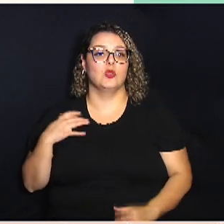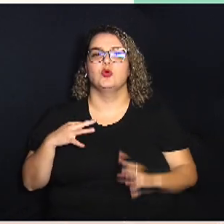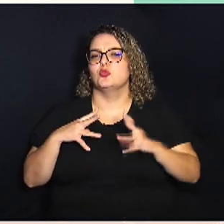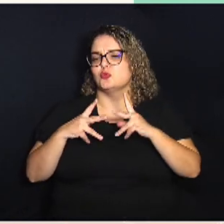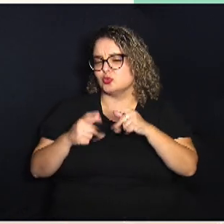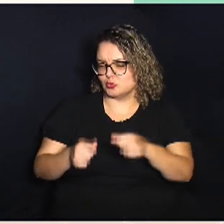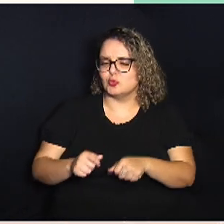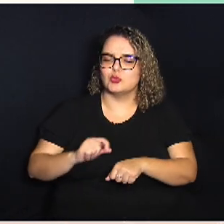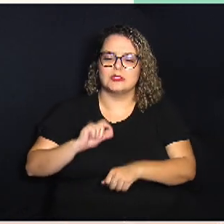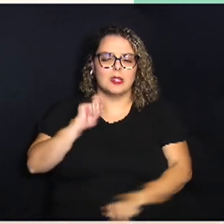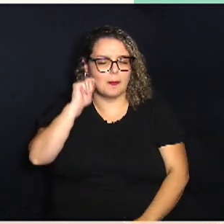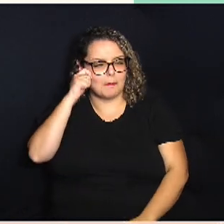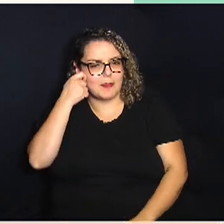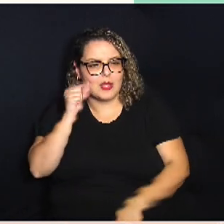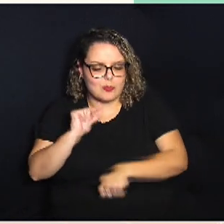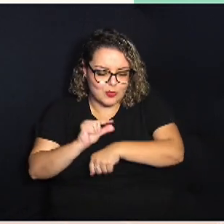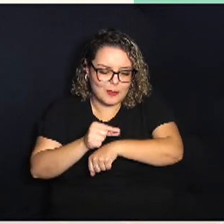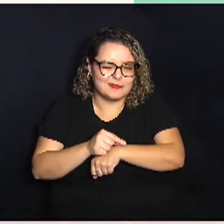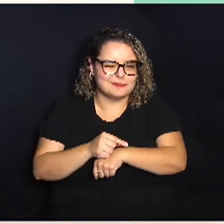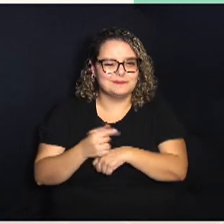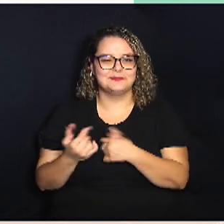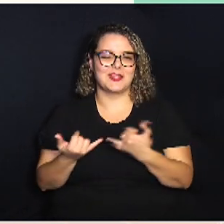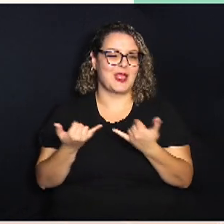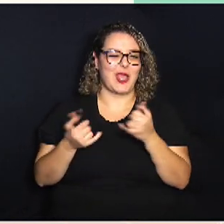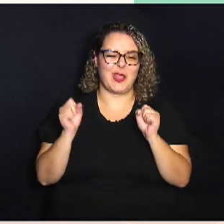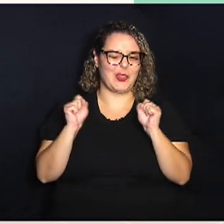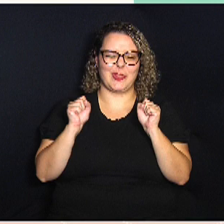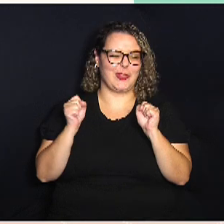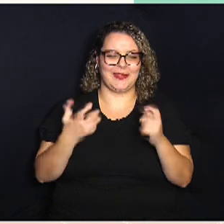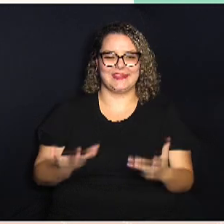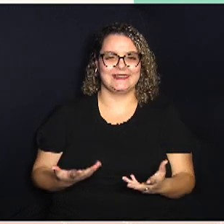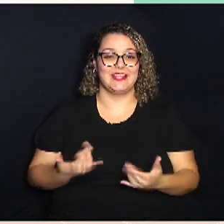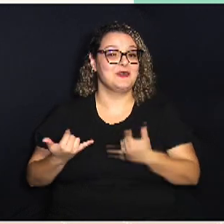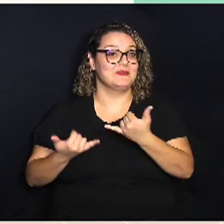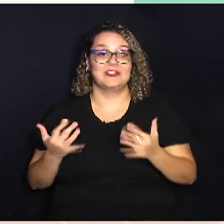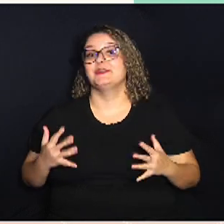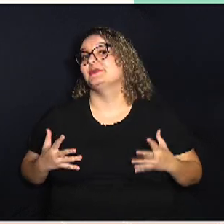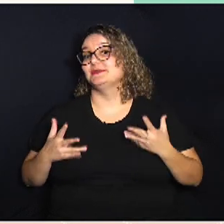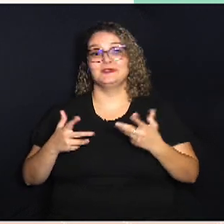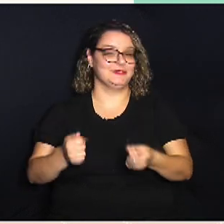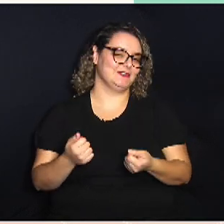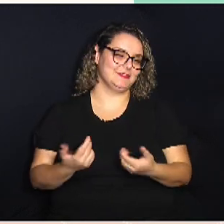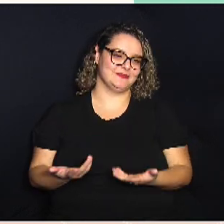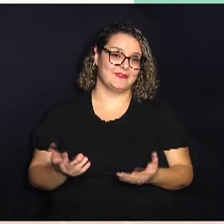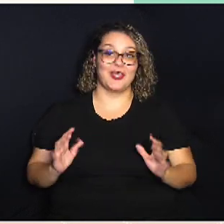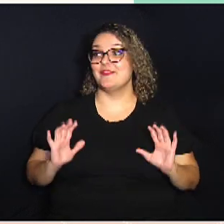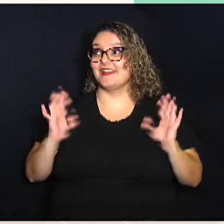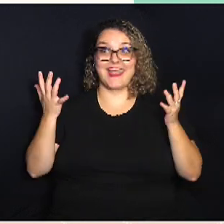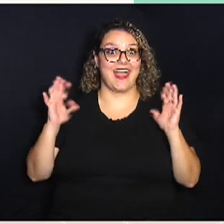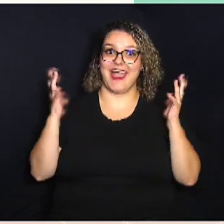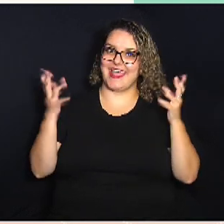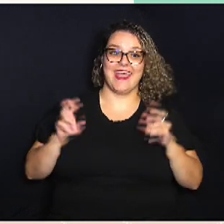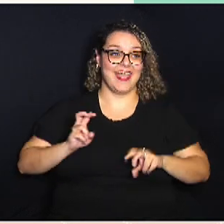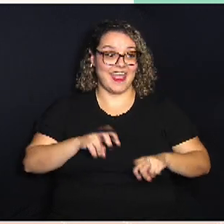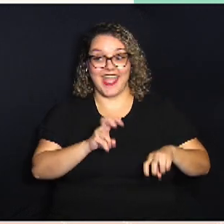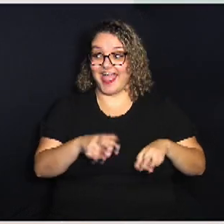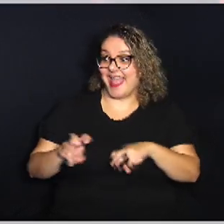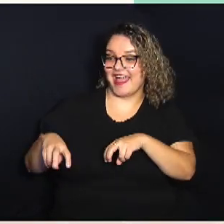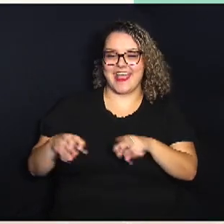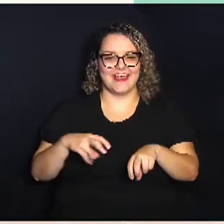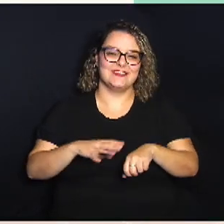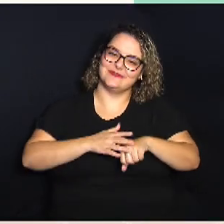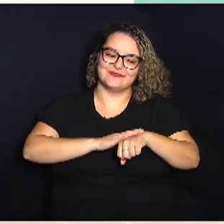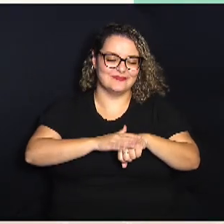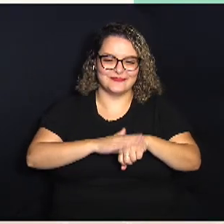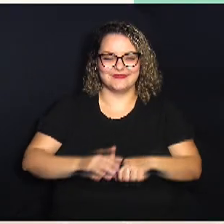de pelagem curta e bem sapeca ama brincar com todo mundo e também faz a festa toda vez que recebe um carinho